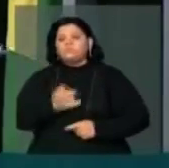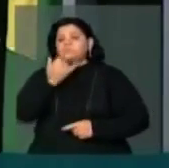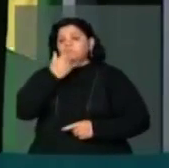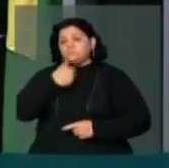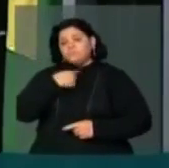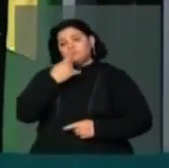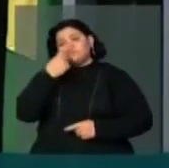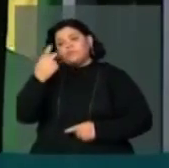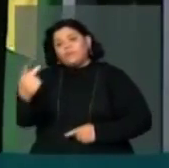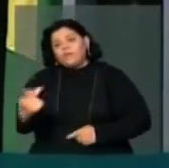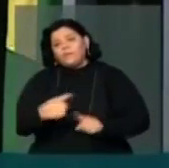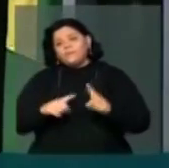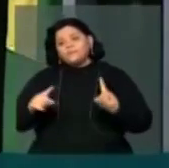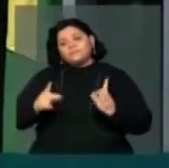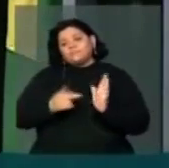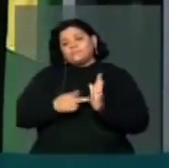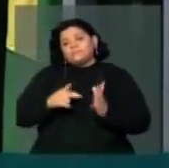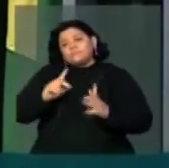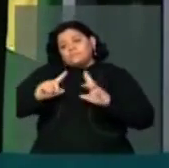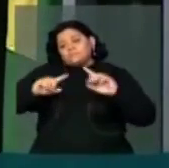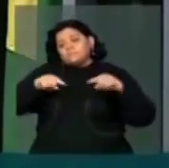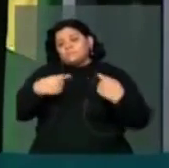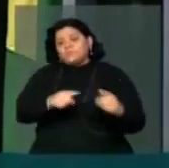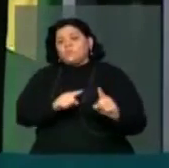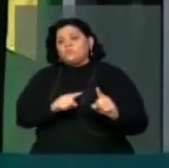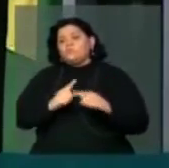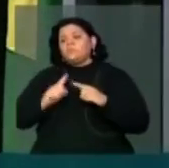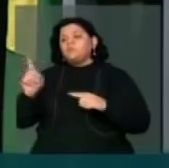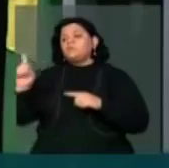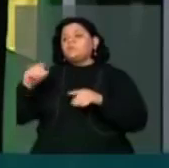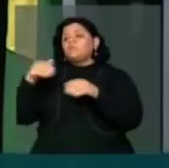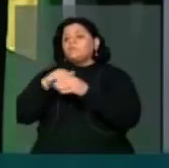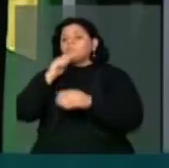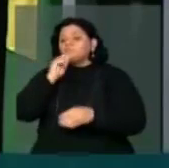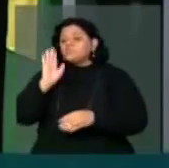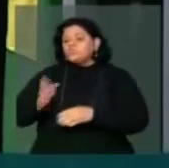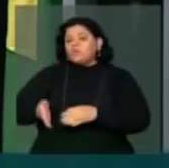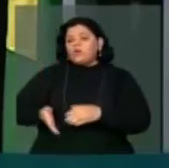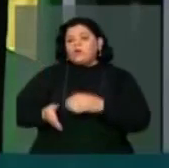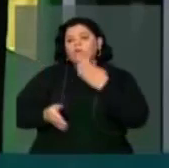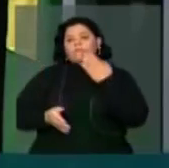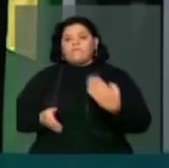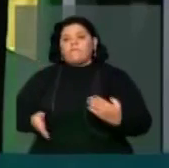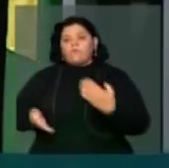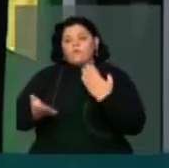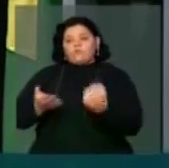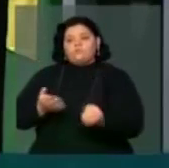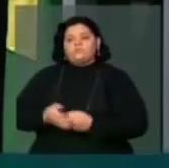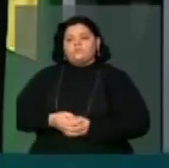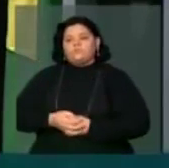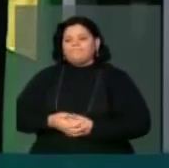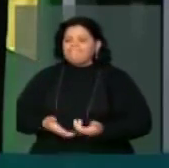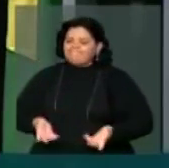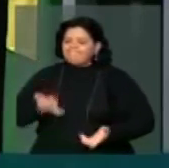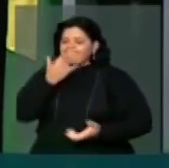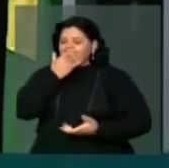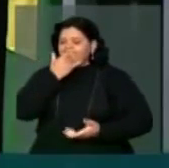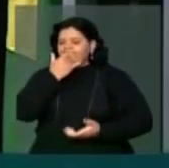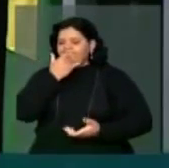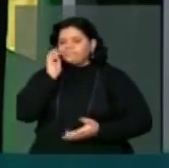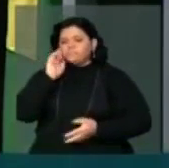Excelência, mas é contra. Por que que não votam, então, a favor? Por que que não votam lá a admissibilidade a favor? Então, Sr. Presidente,